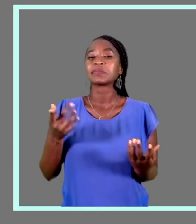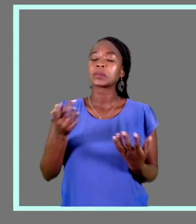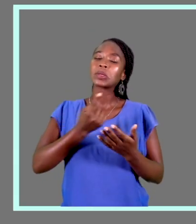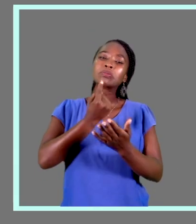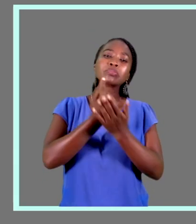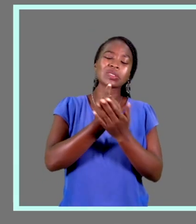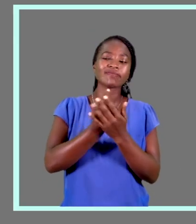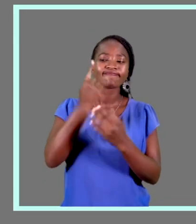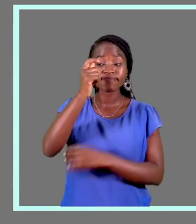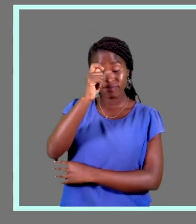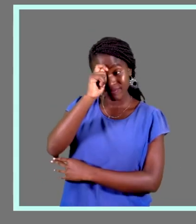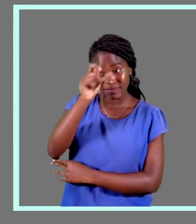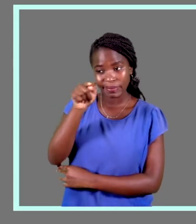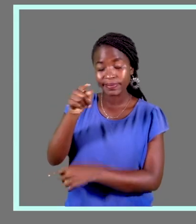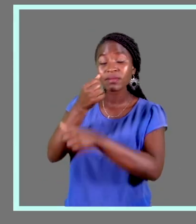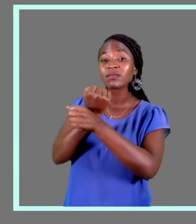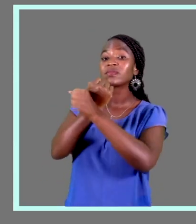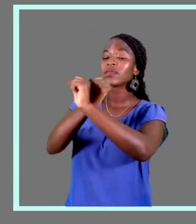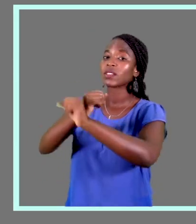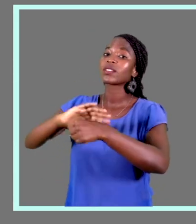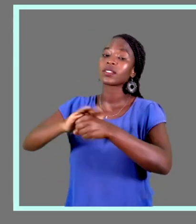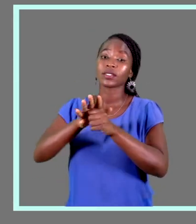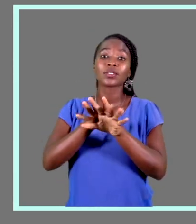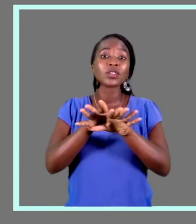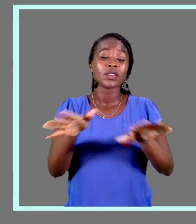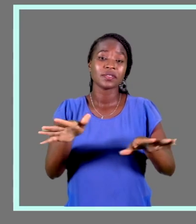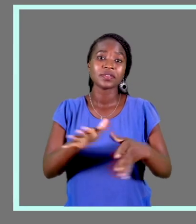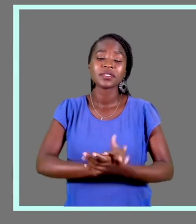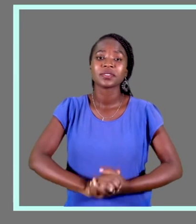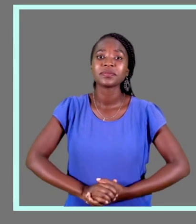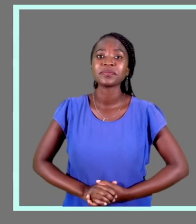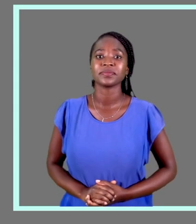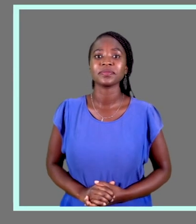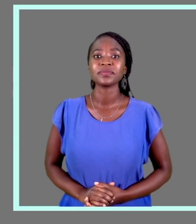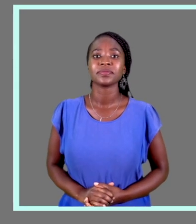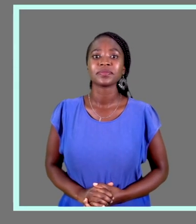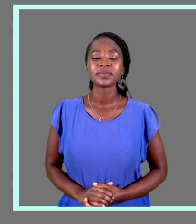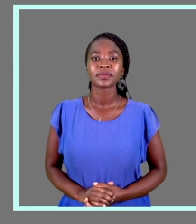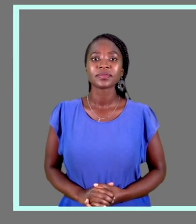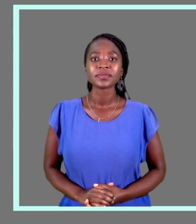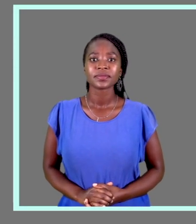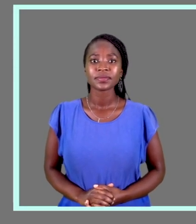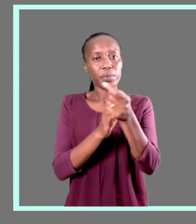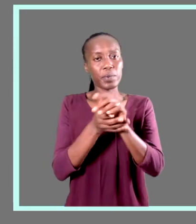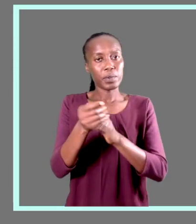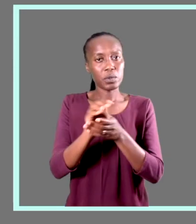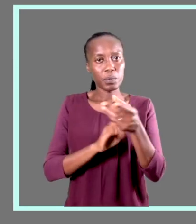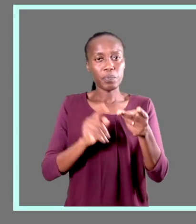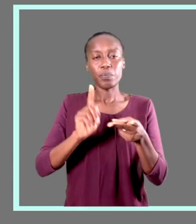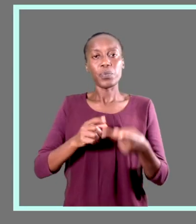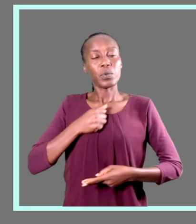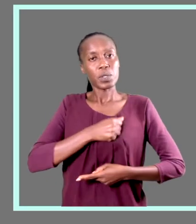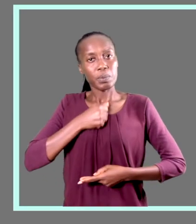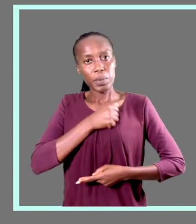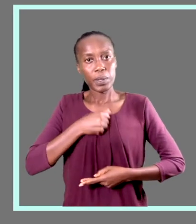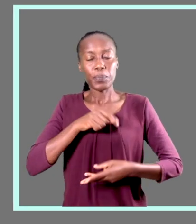é importante respeitar as medidas de prevenção e combate à pandemia da Covid-19. Lavar as